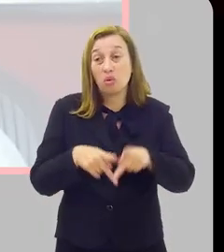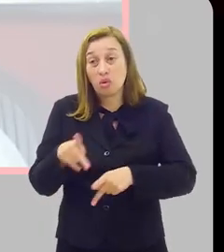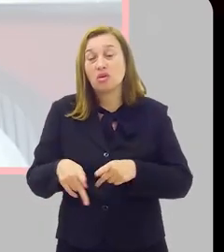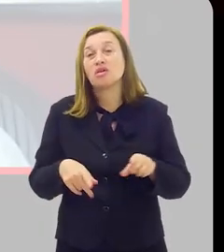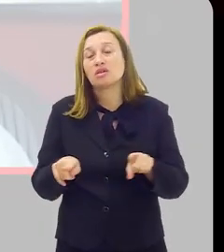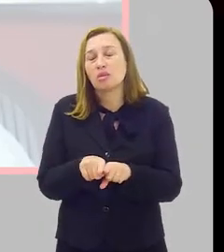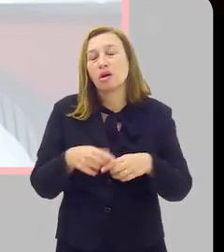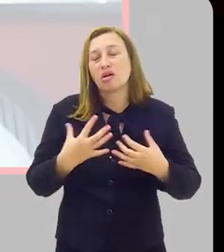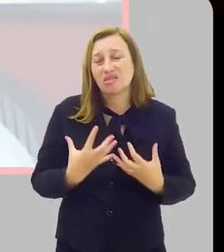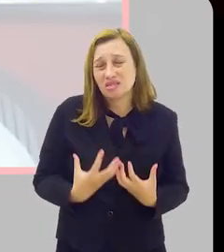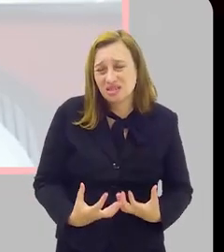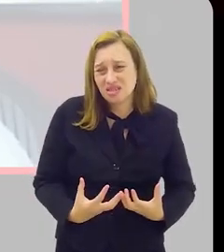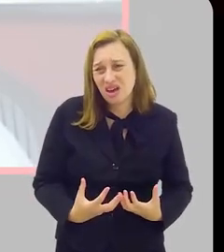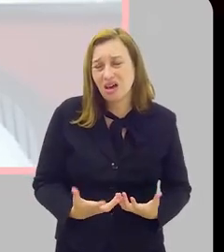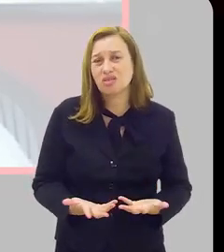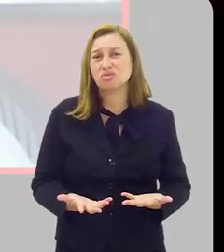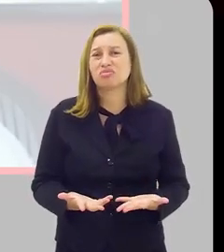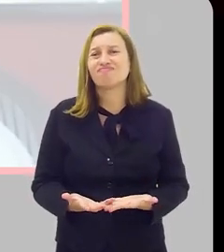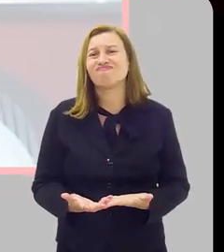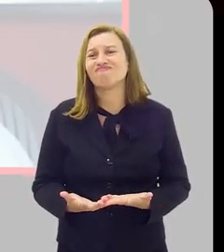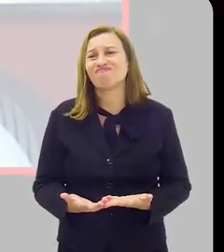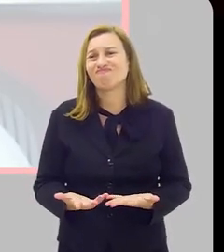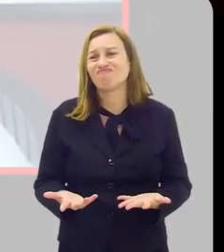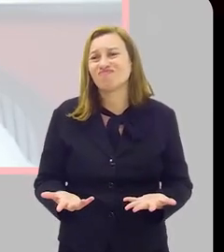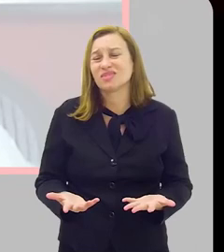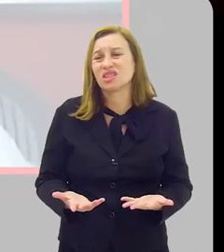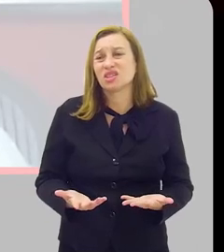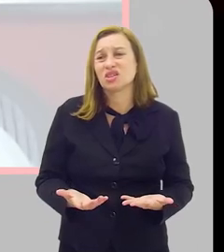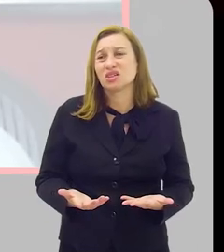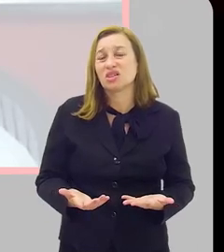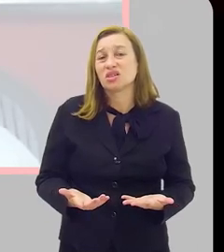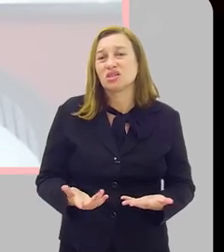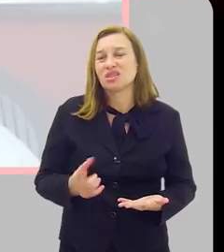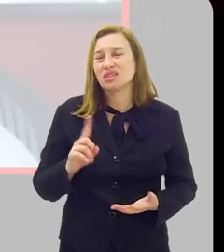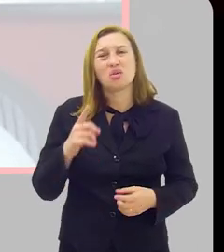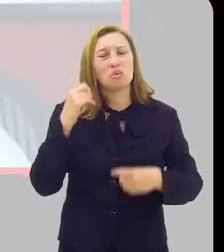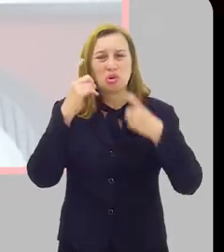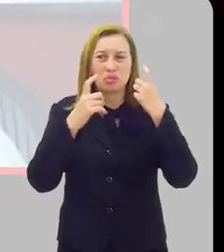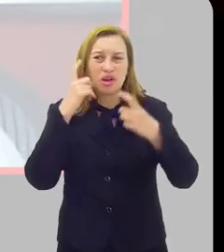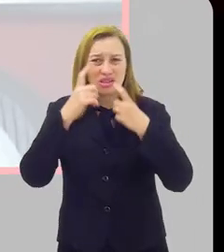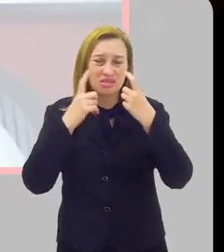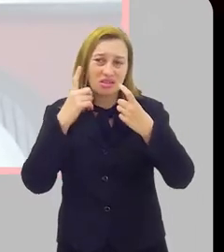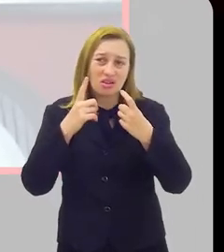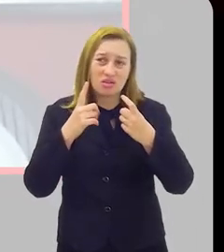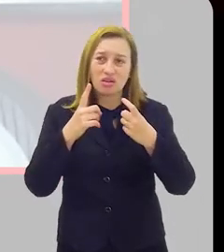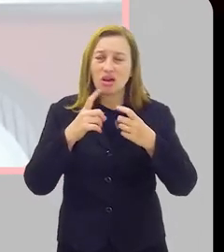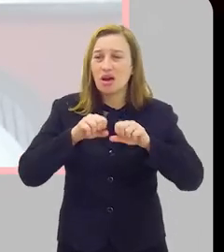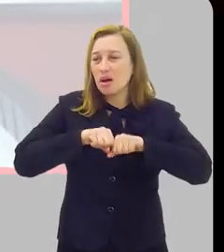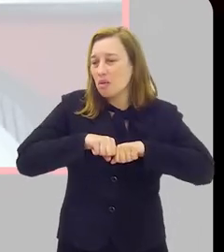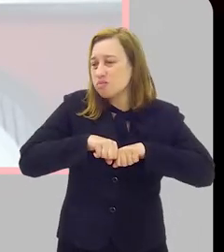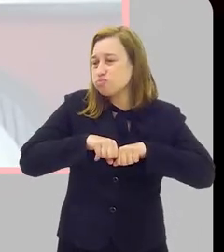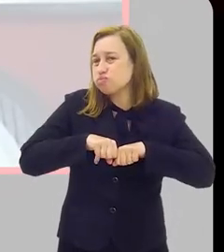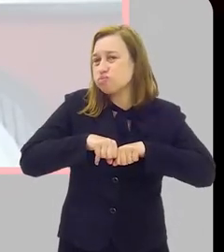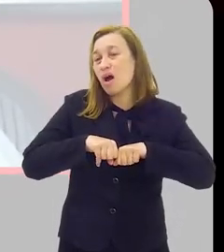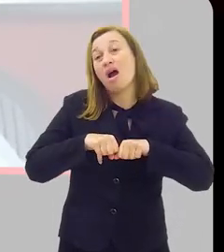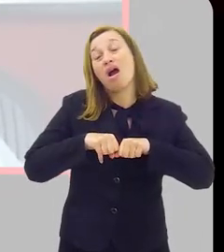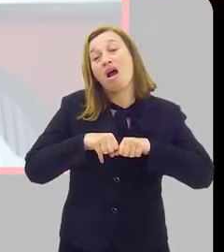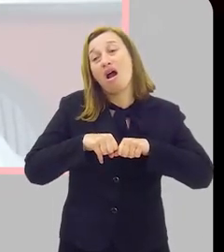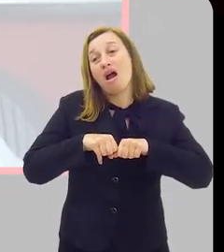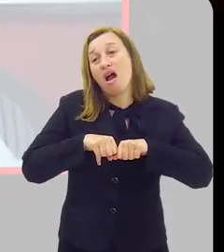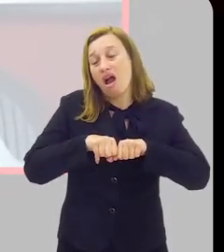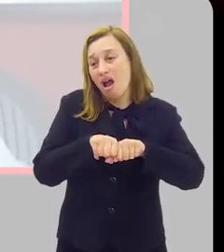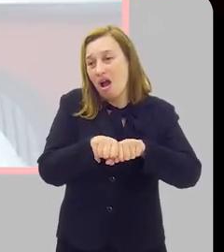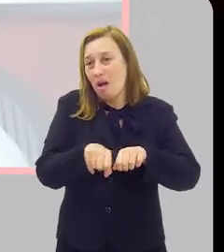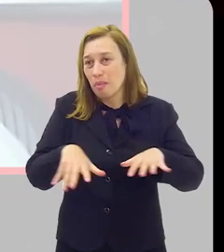população, houve um cansaço e um certo relaxamento, a epidemia passou, a pandemia